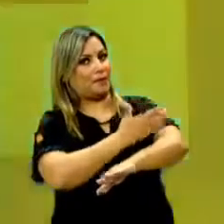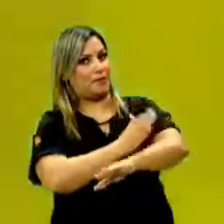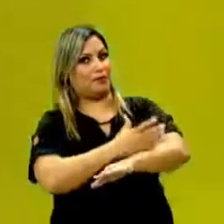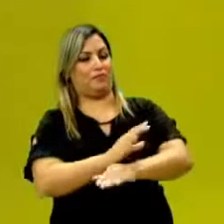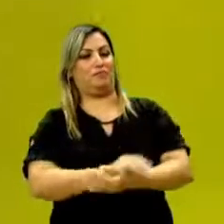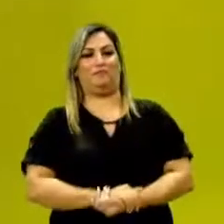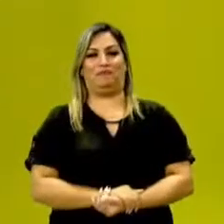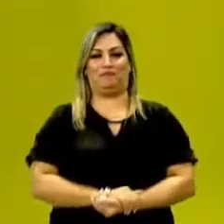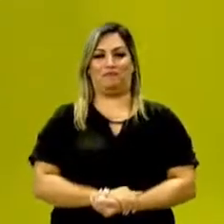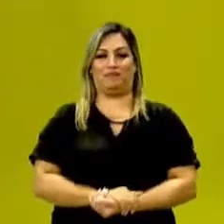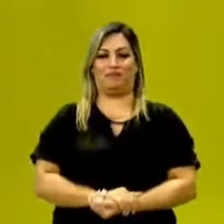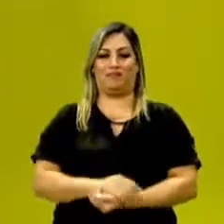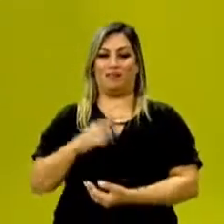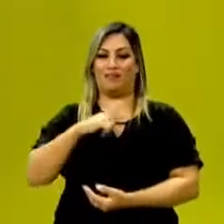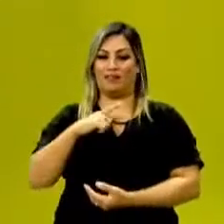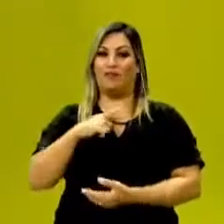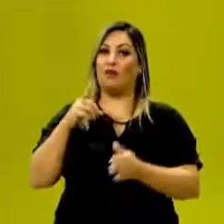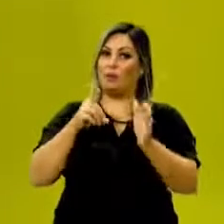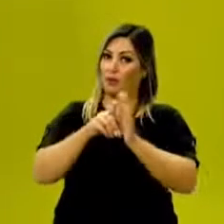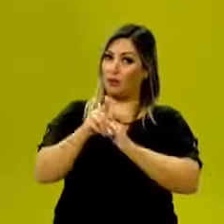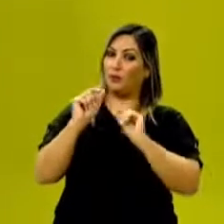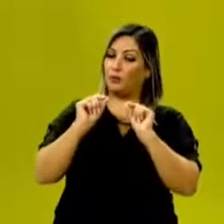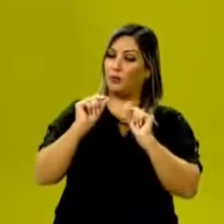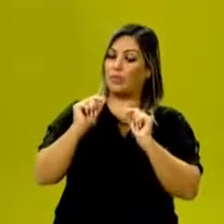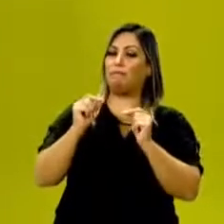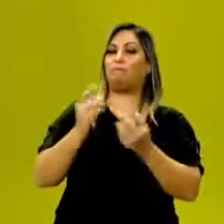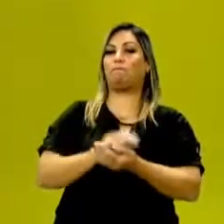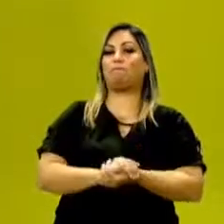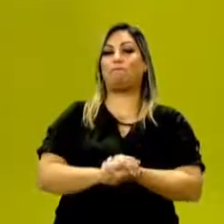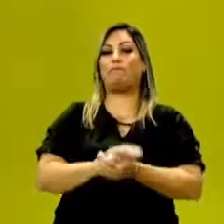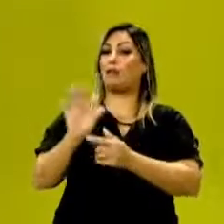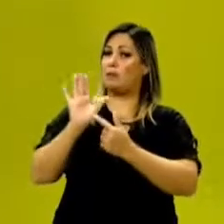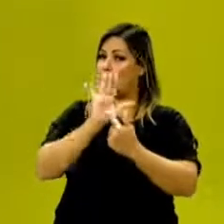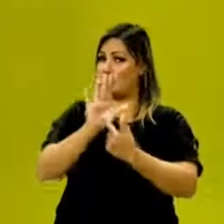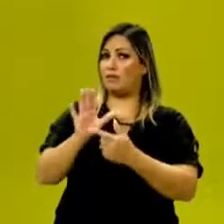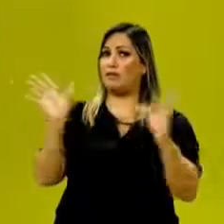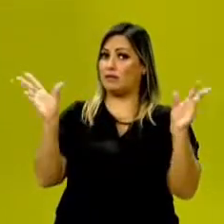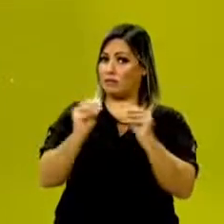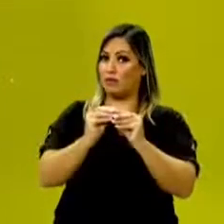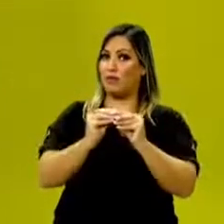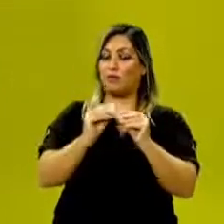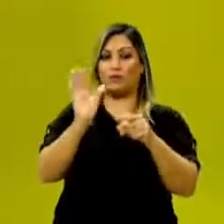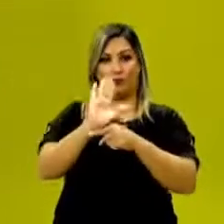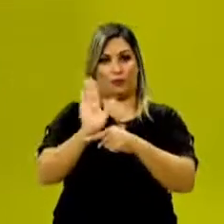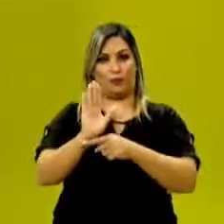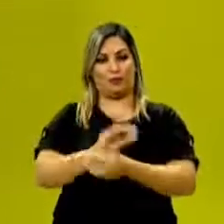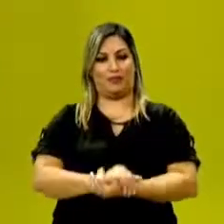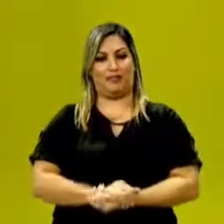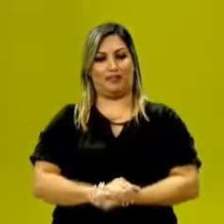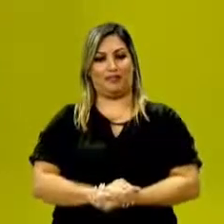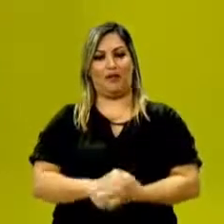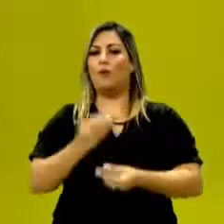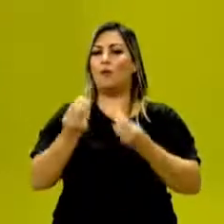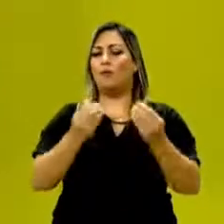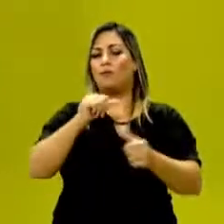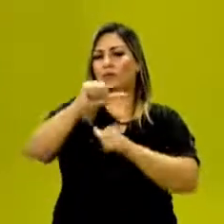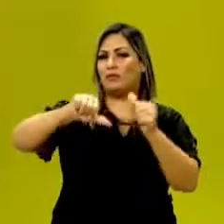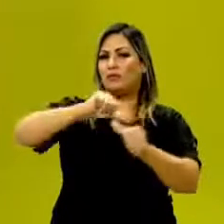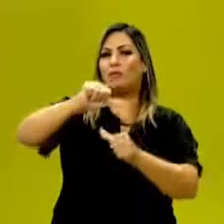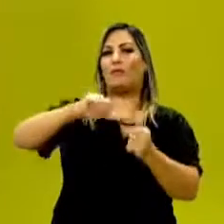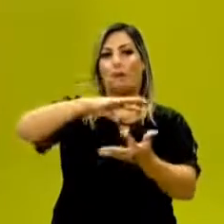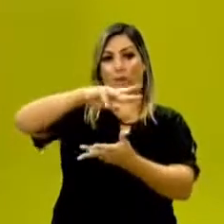prática. É essa, então, a questão apresentada na sinopse sobre esse filme. Como mudar o mundo?